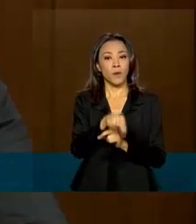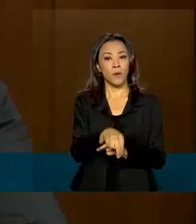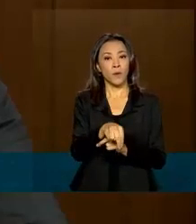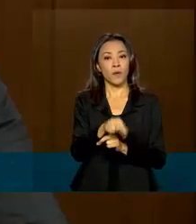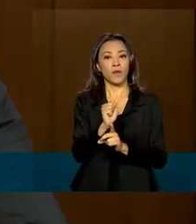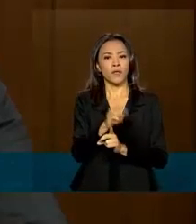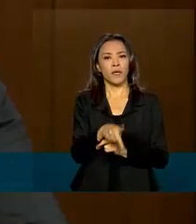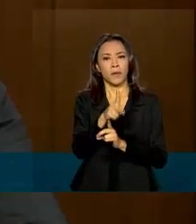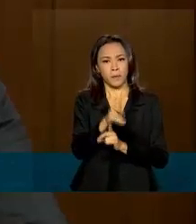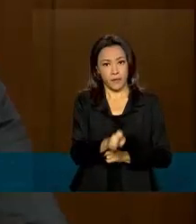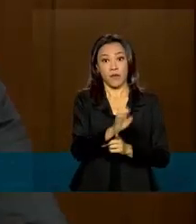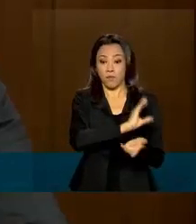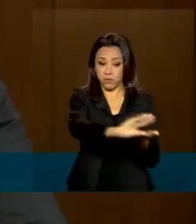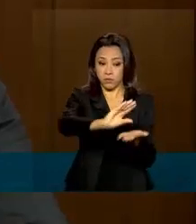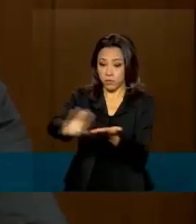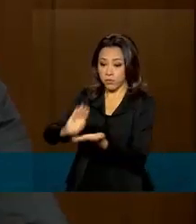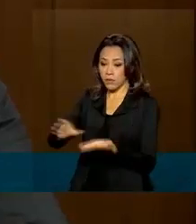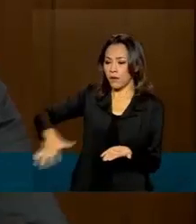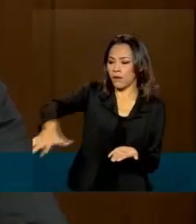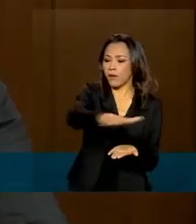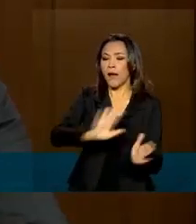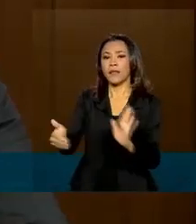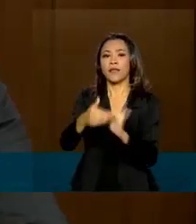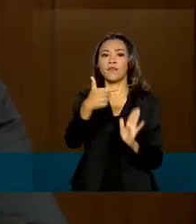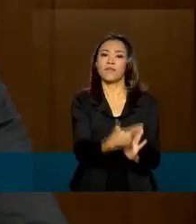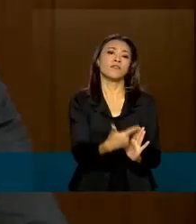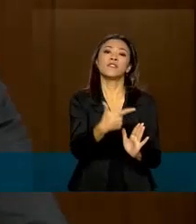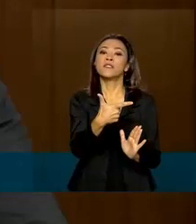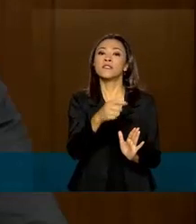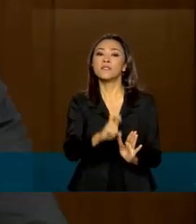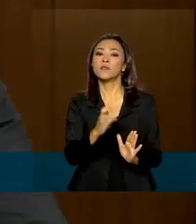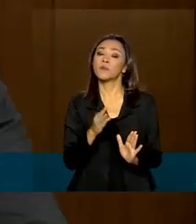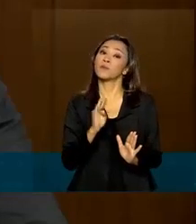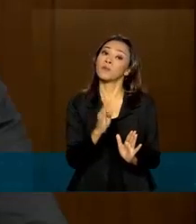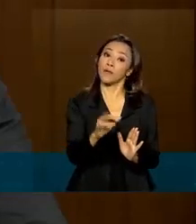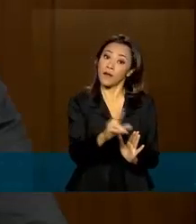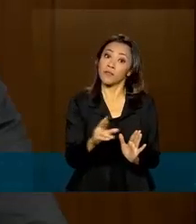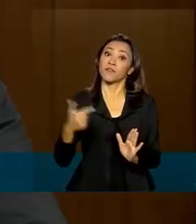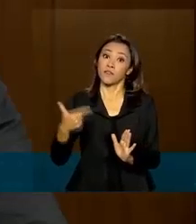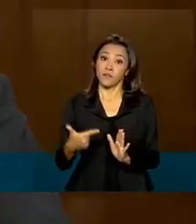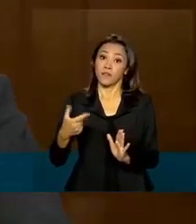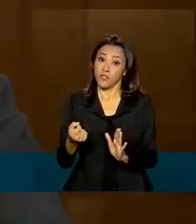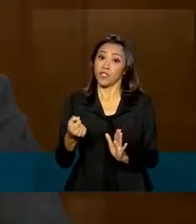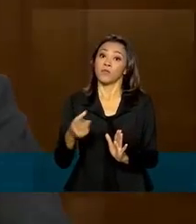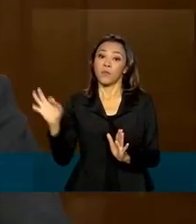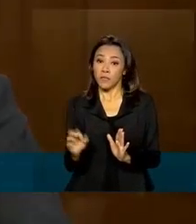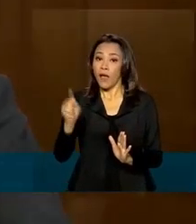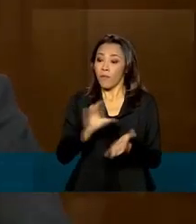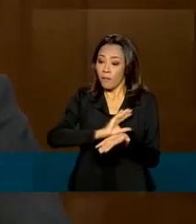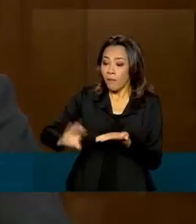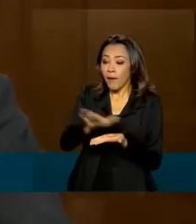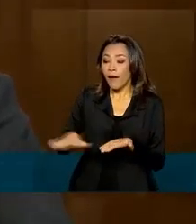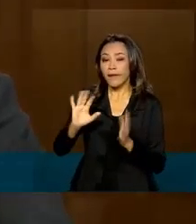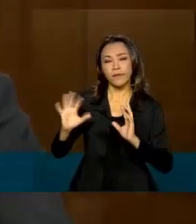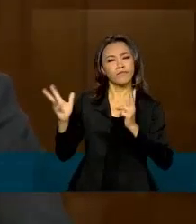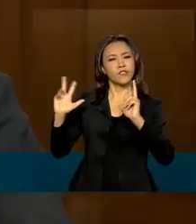setores até R$ 25 bilhões, onde 20% será destinado ao setor de eventos. Destinamos, em